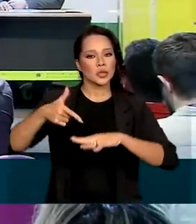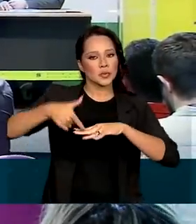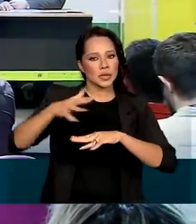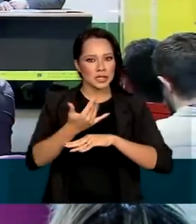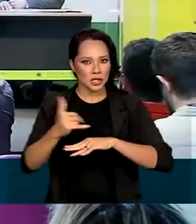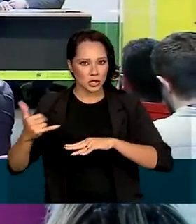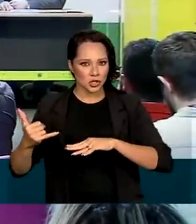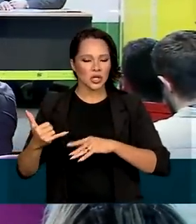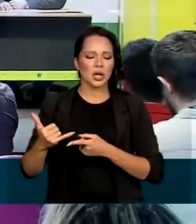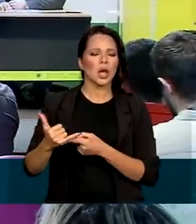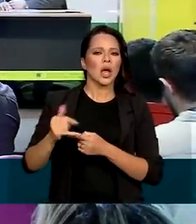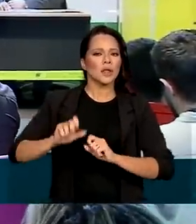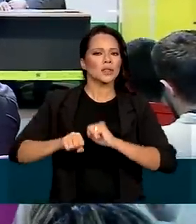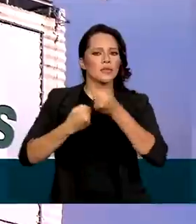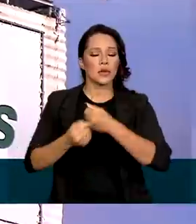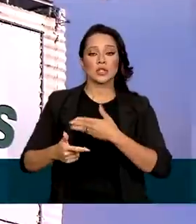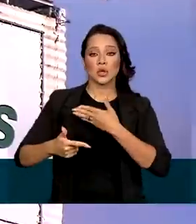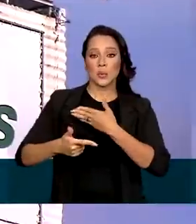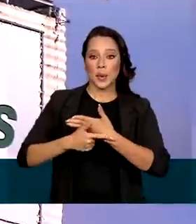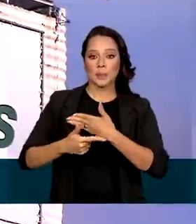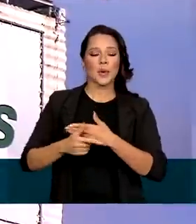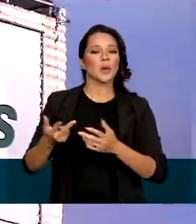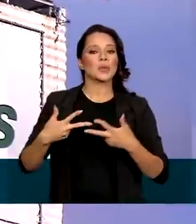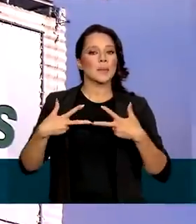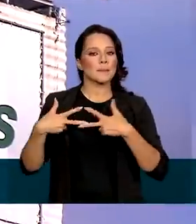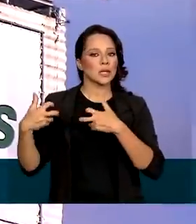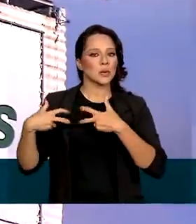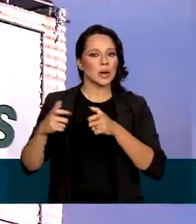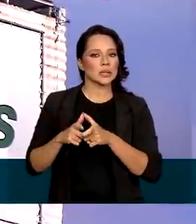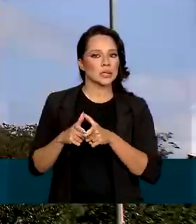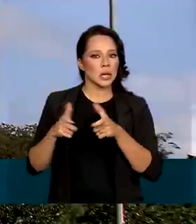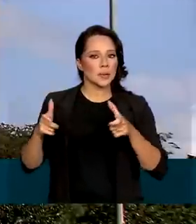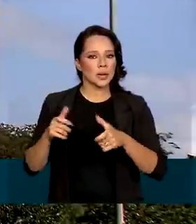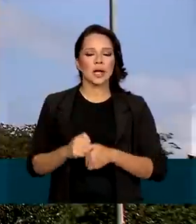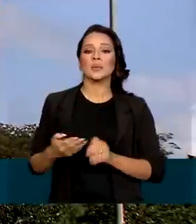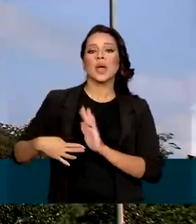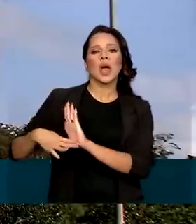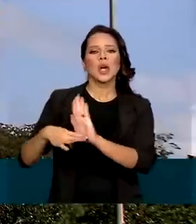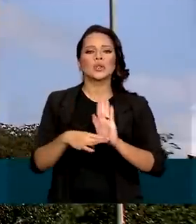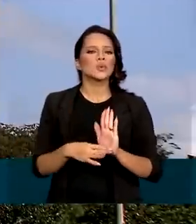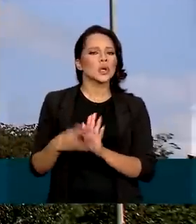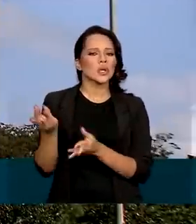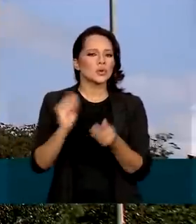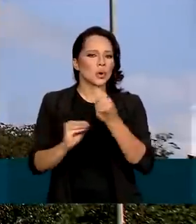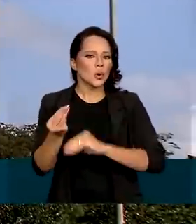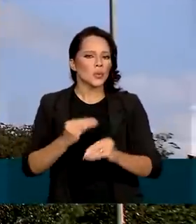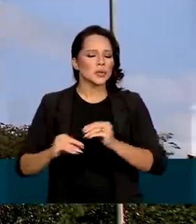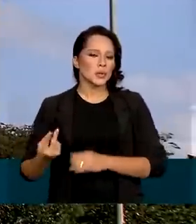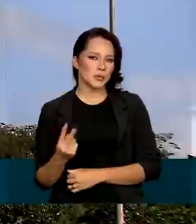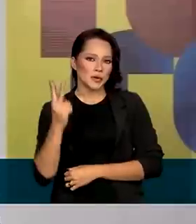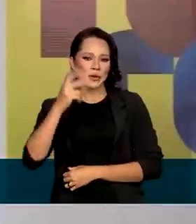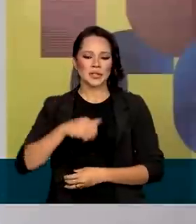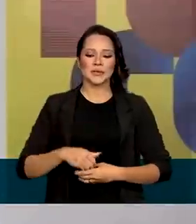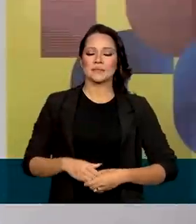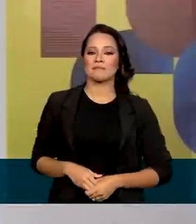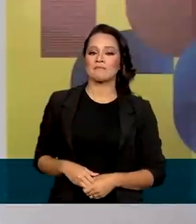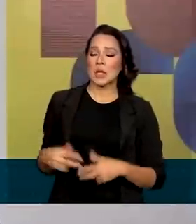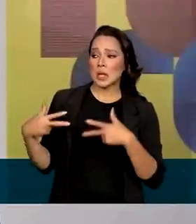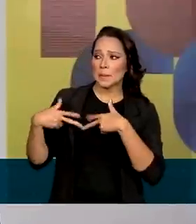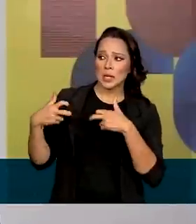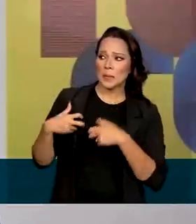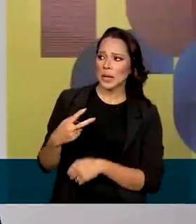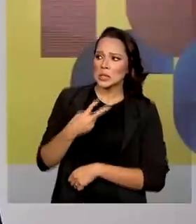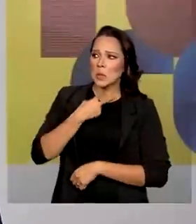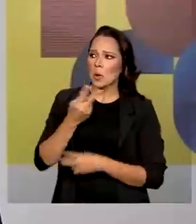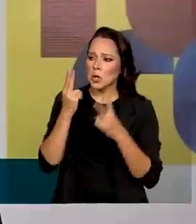e Energia defendem que o papel da Petrobras seja ampliado, ajudando na composição dos preços. A Petrobras não pode